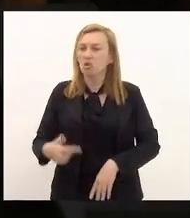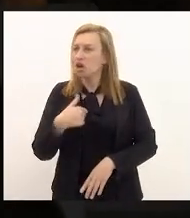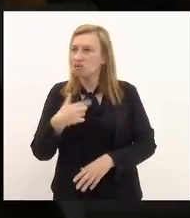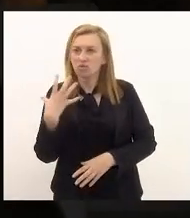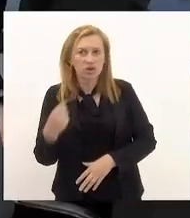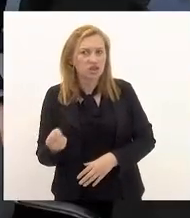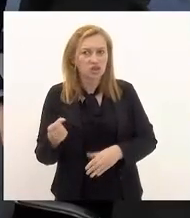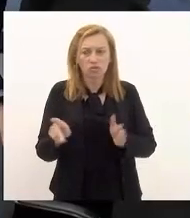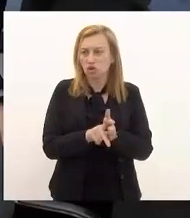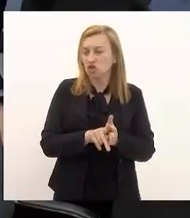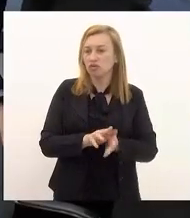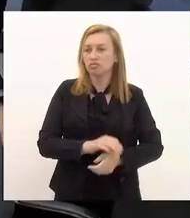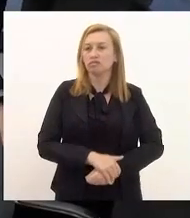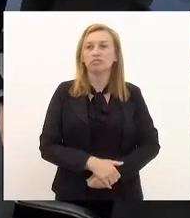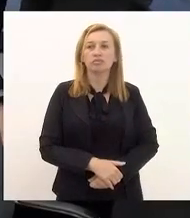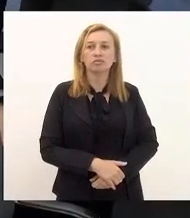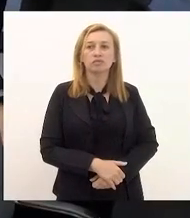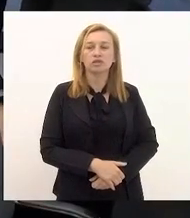projeto